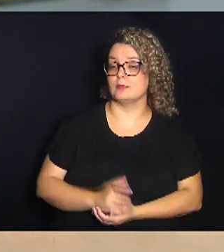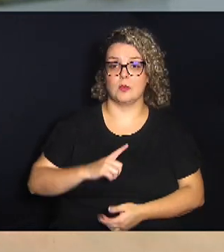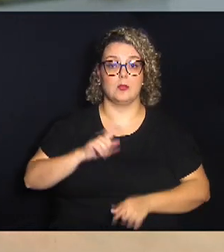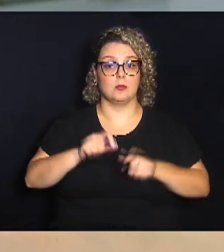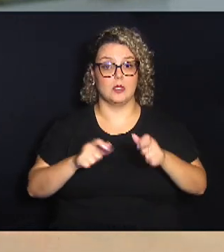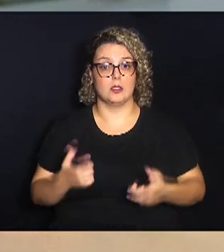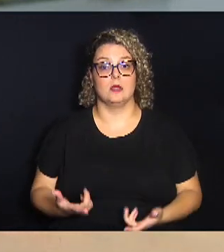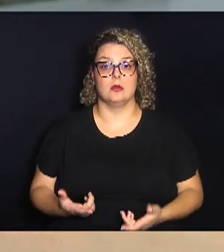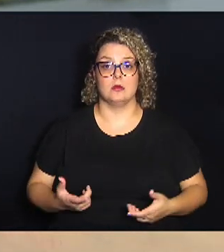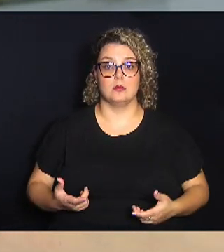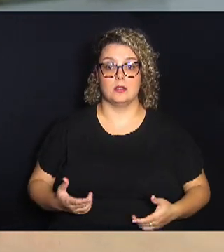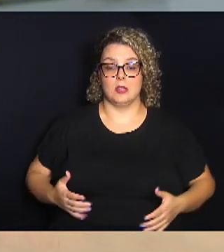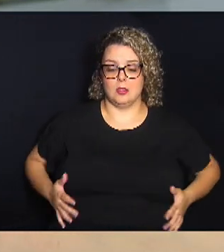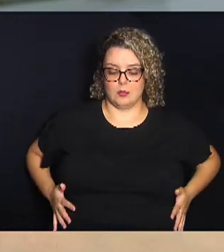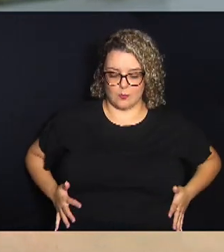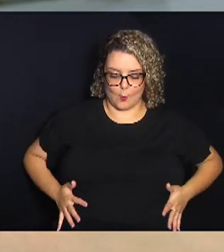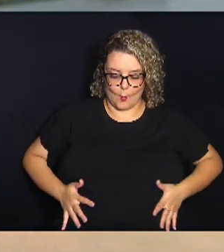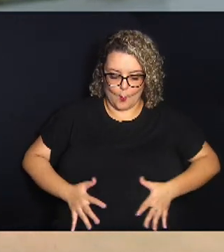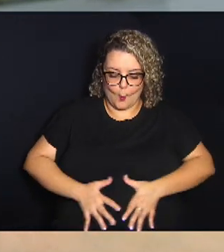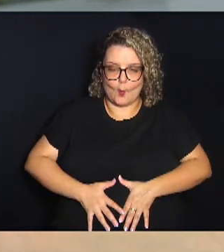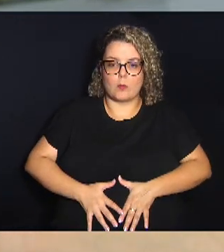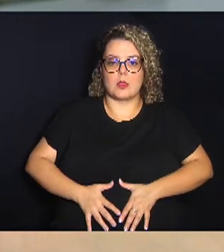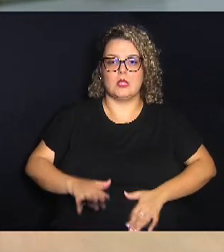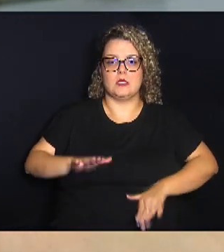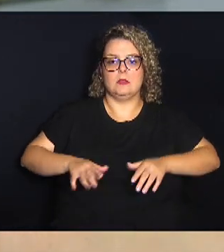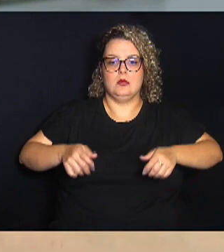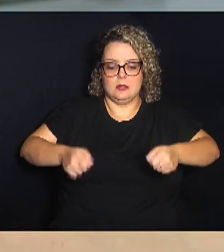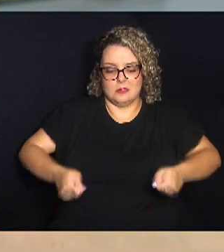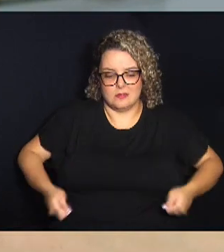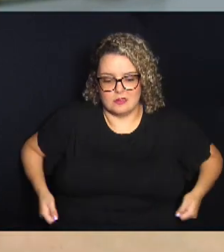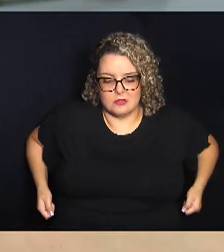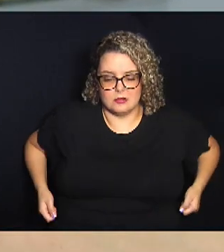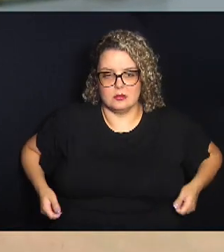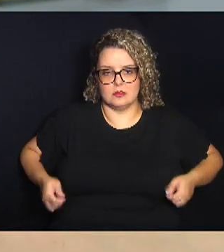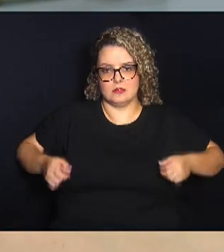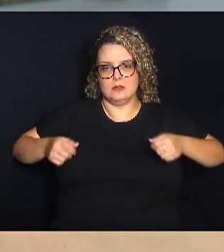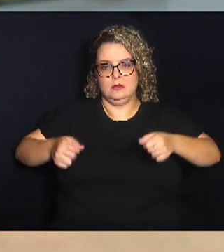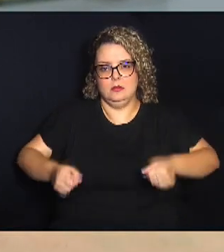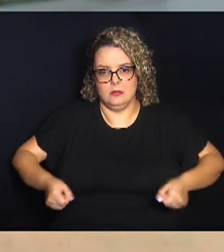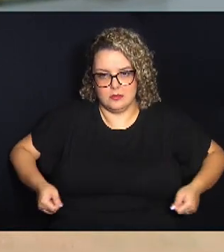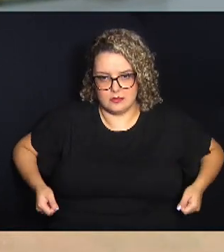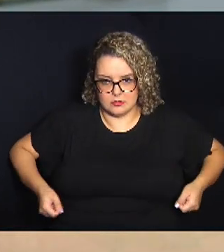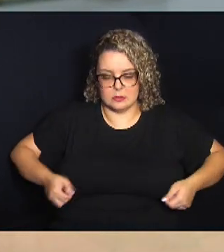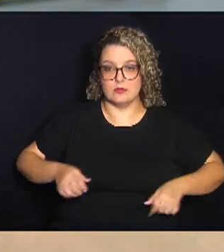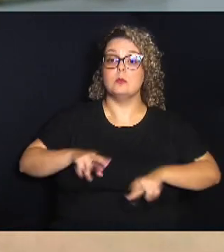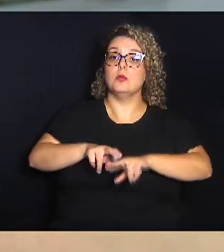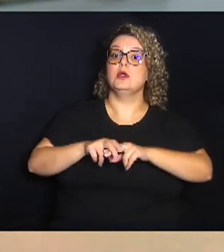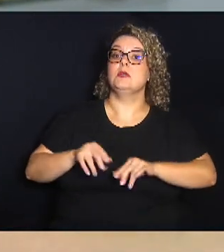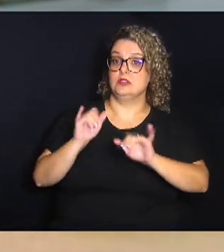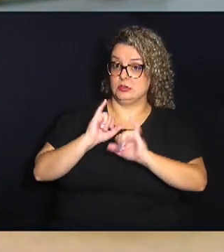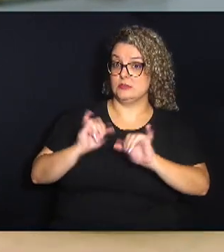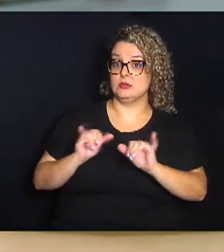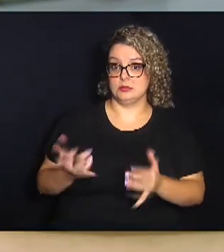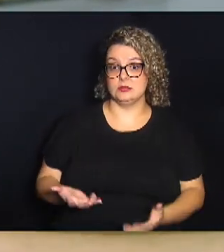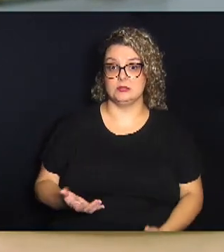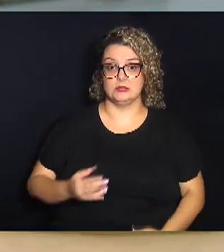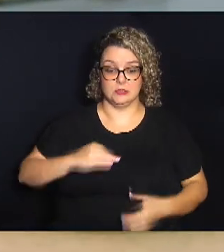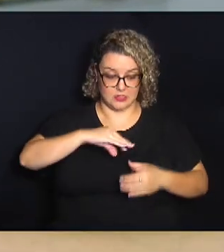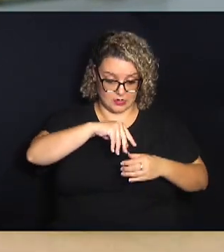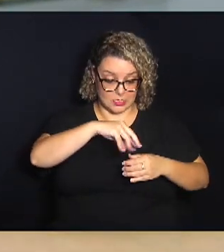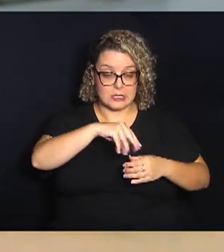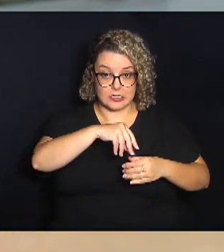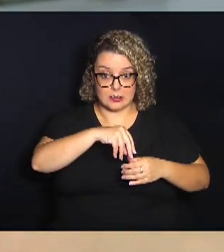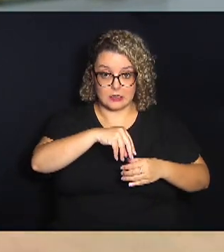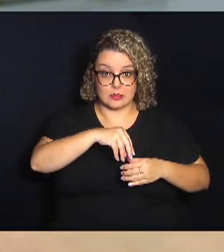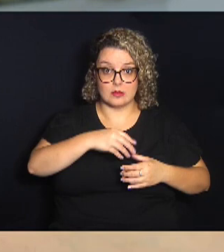precisam de cinta, às vezes precisam de muleta, às vezes precisam... Por isso, nós estamos lançando essa campanha de tampinhas